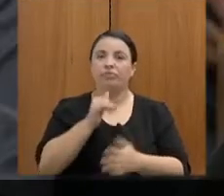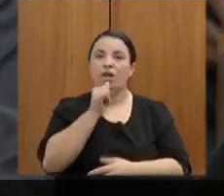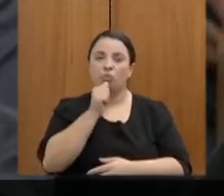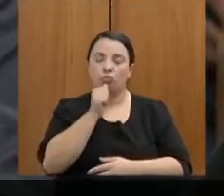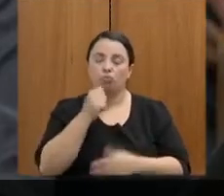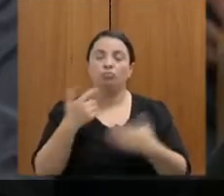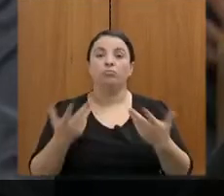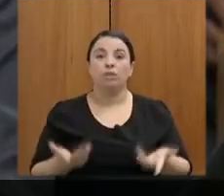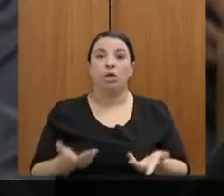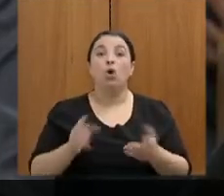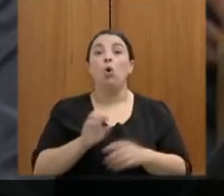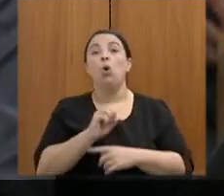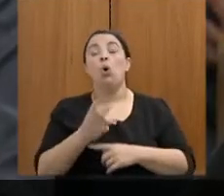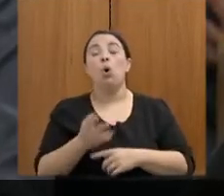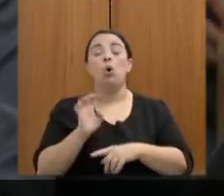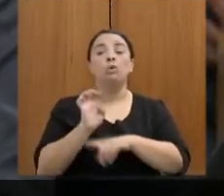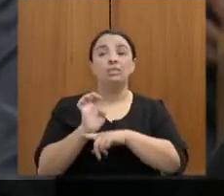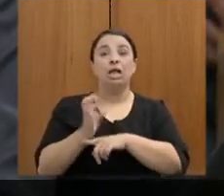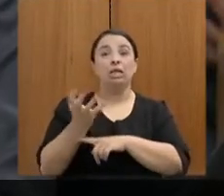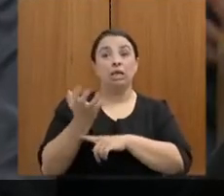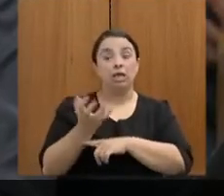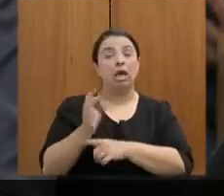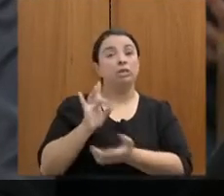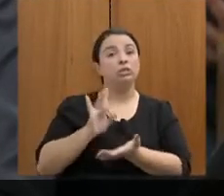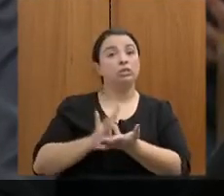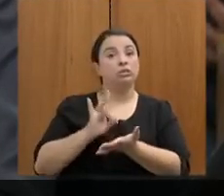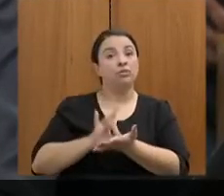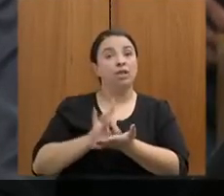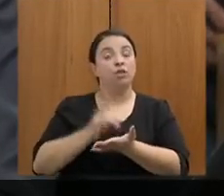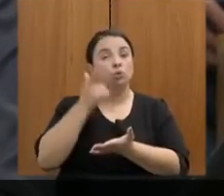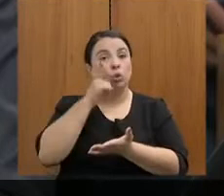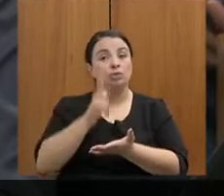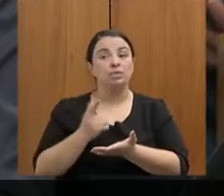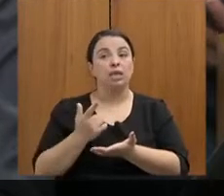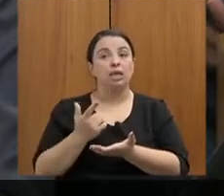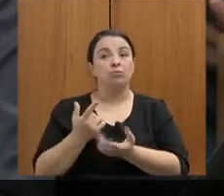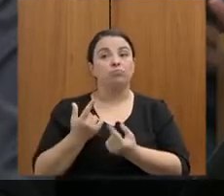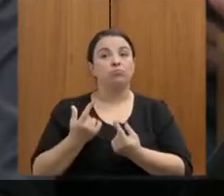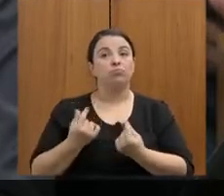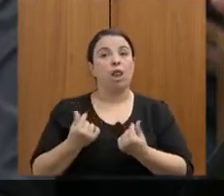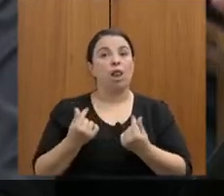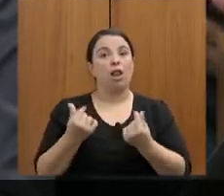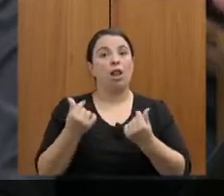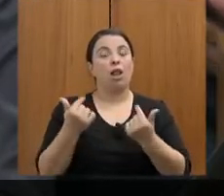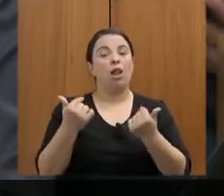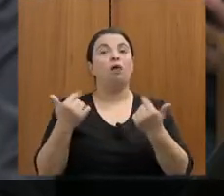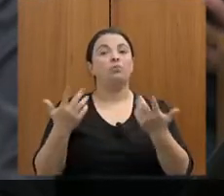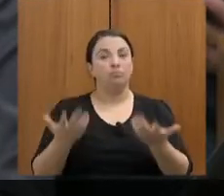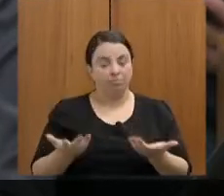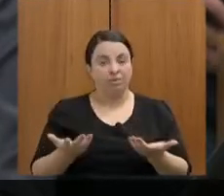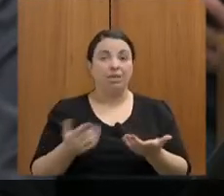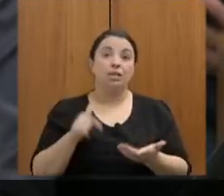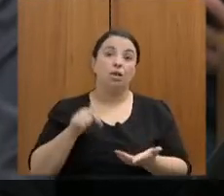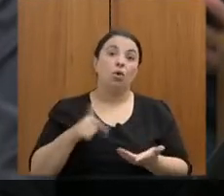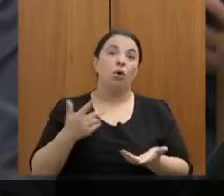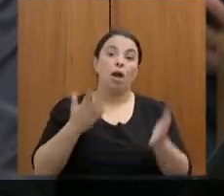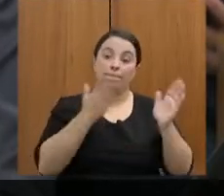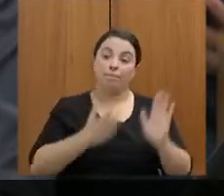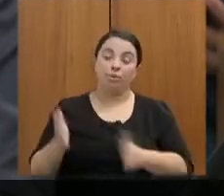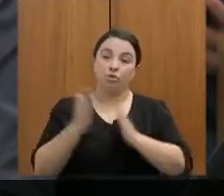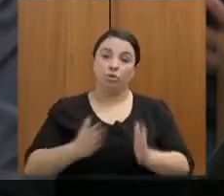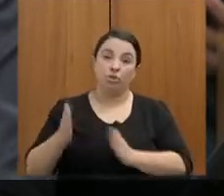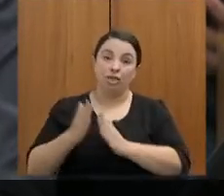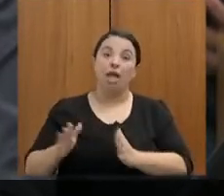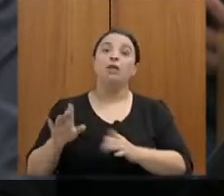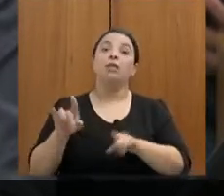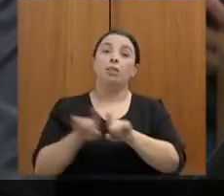condições de gerar riquezas. E aí, sim, com a alta capacidade de produtividade, acaba também aumentando a